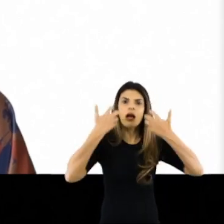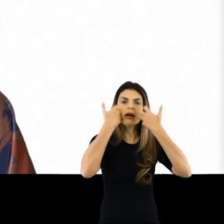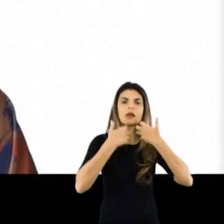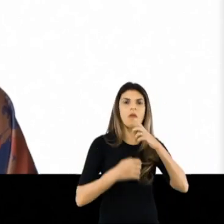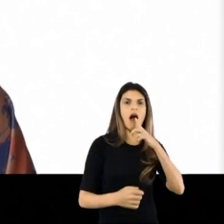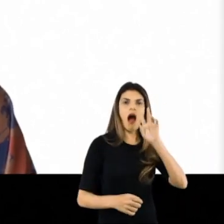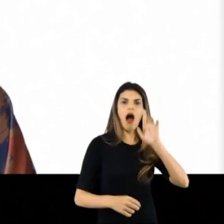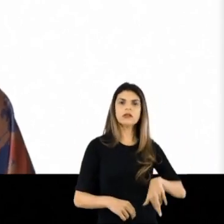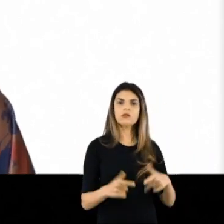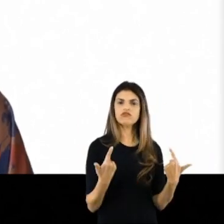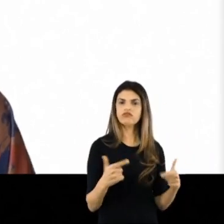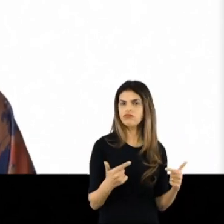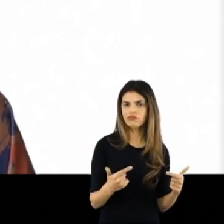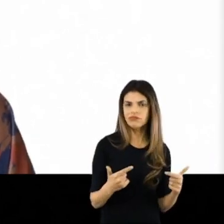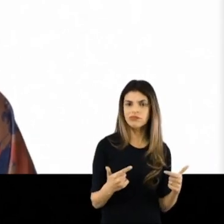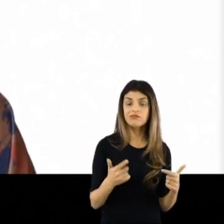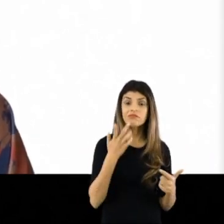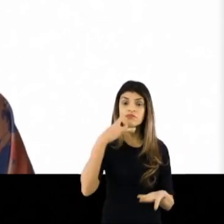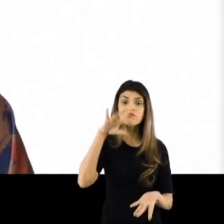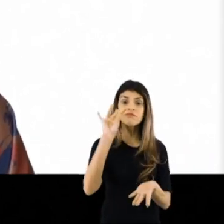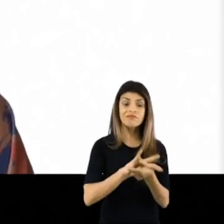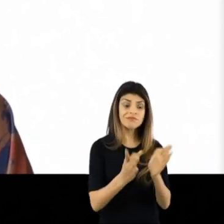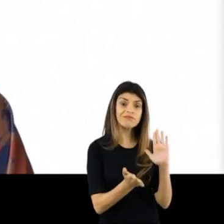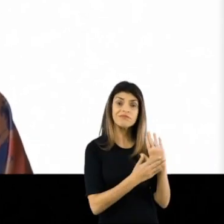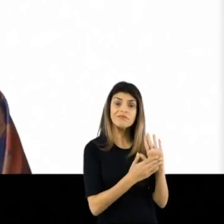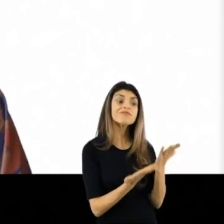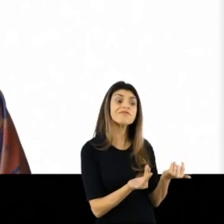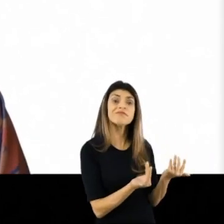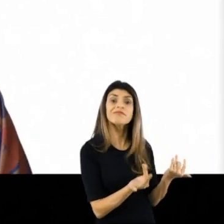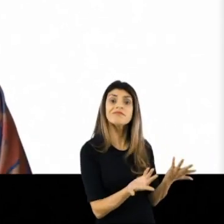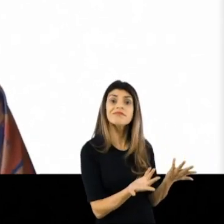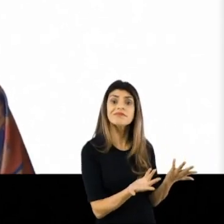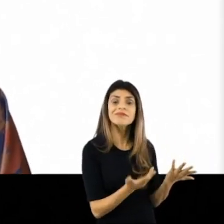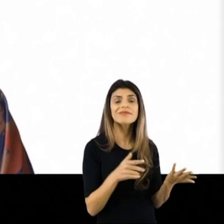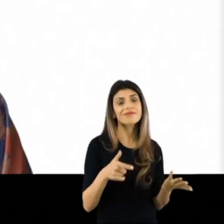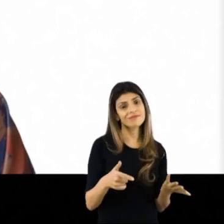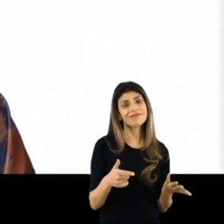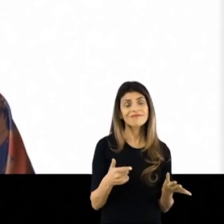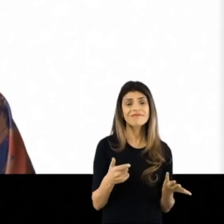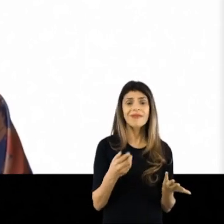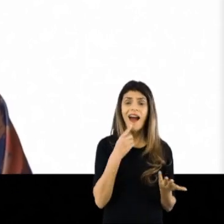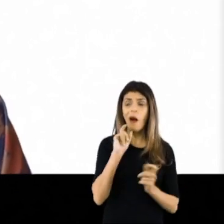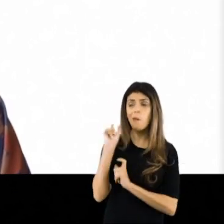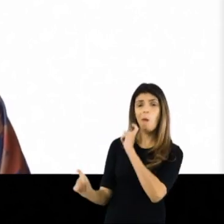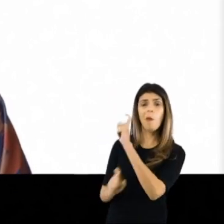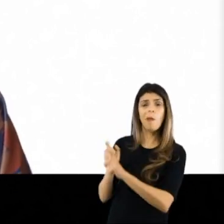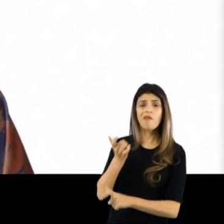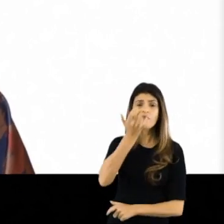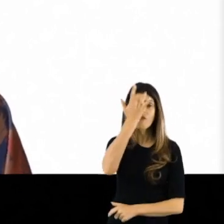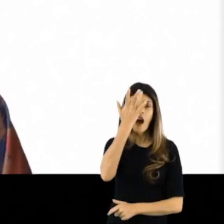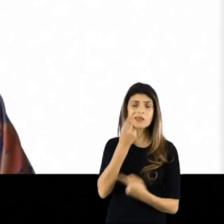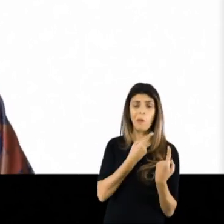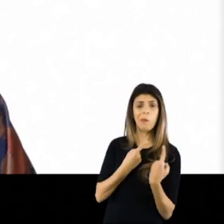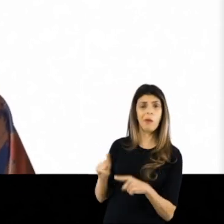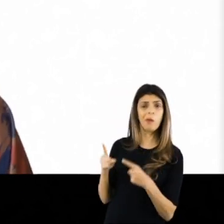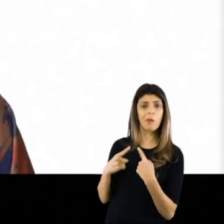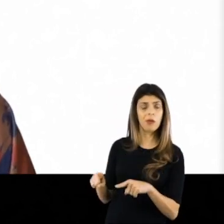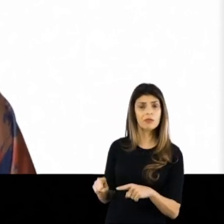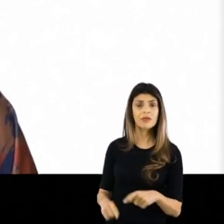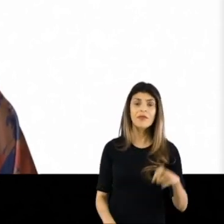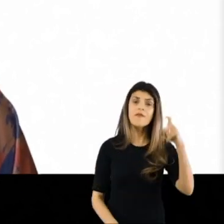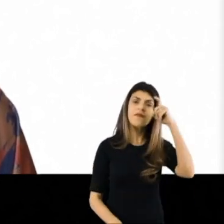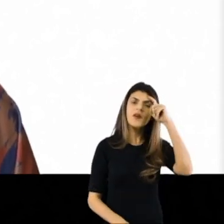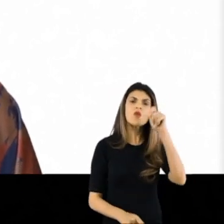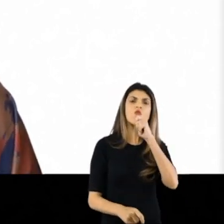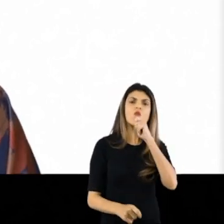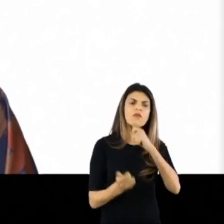razão, de quem não tem nada de verdade para propor. Nesse caso, só resta mesmo atacar. Freixo não faz nenhuma